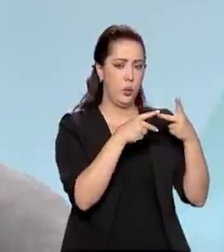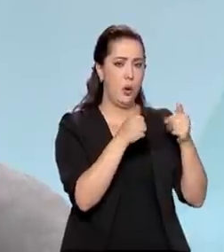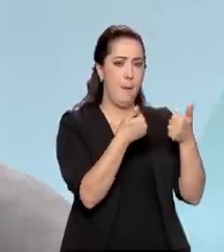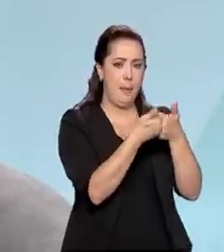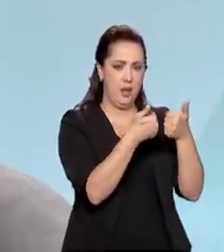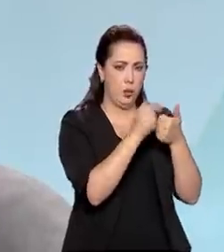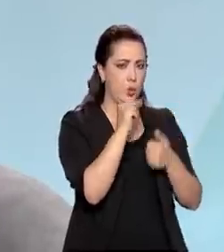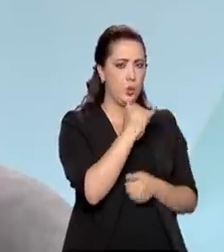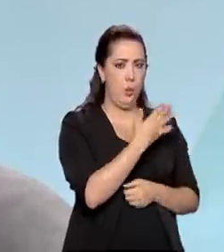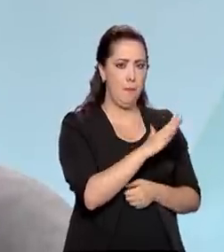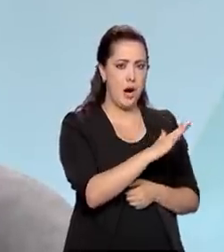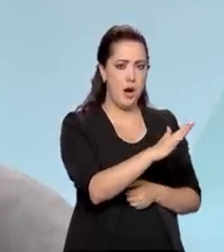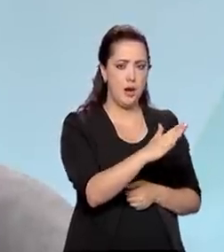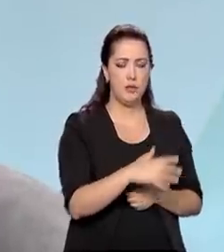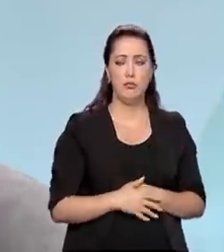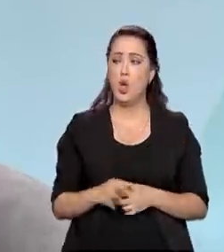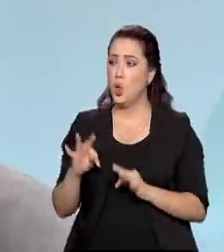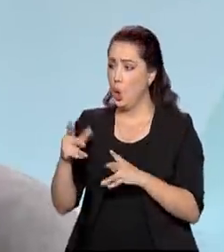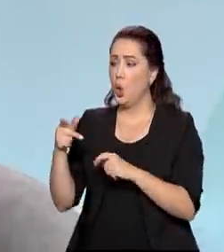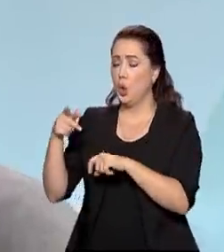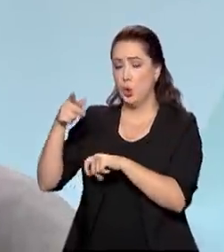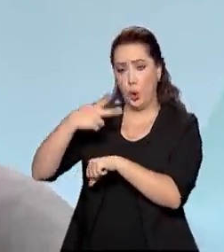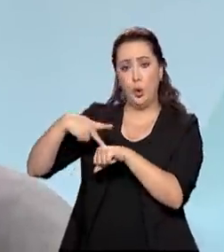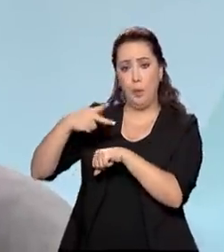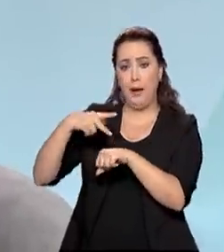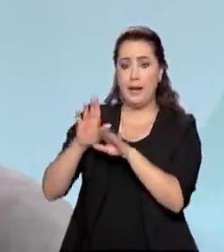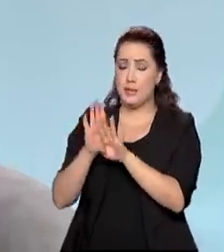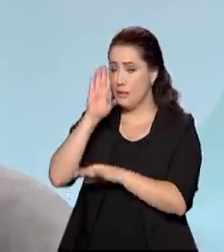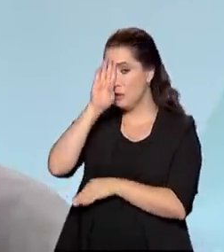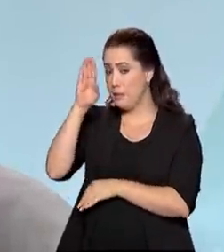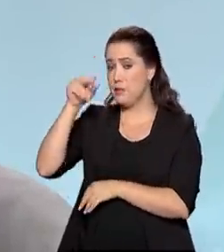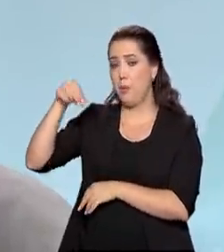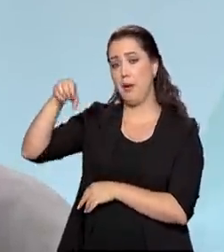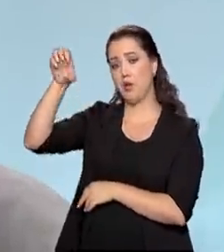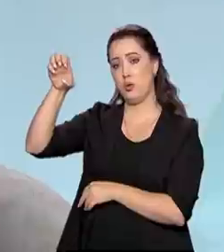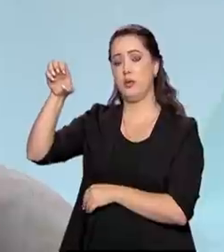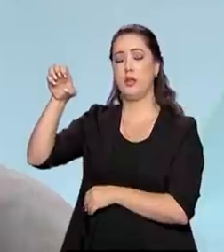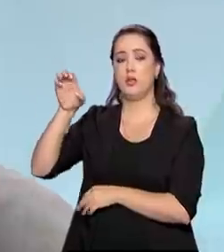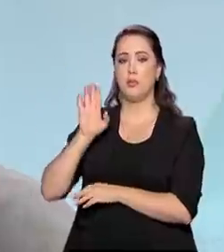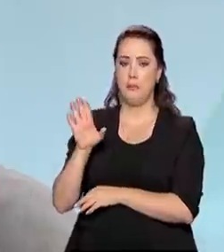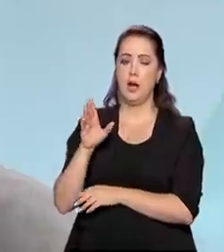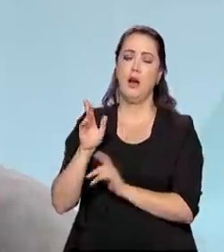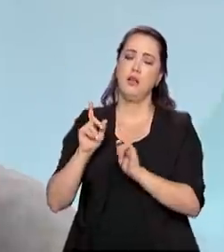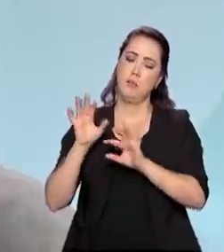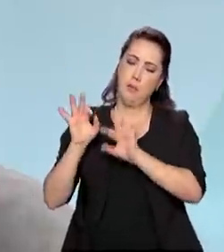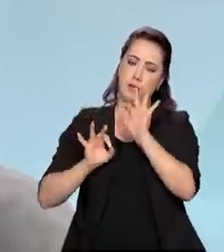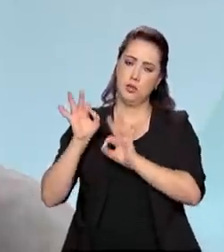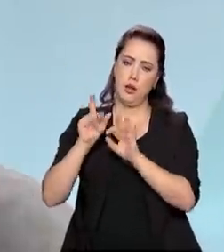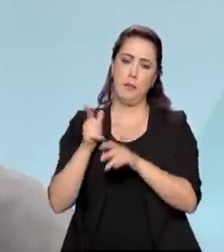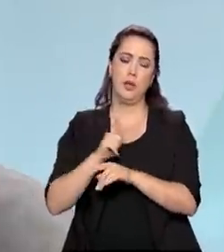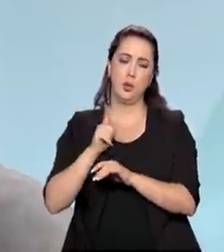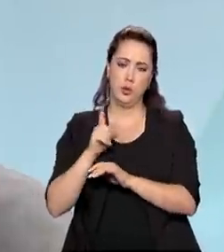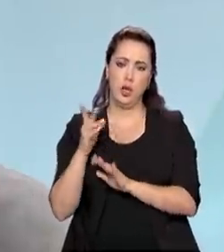pelo regime de ventos. Ela tem um potencial maior. Mas existem projetos,